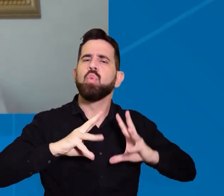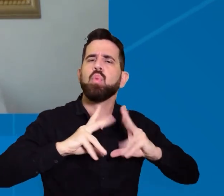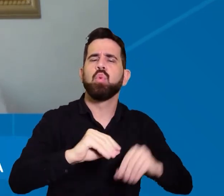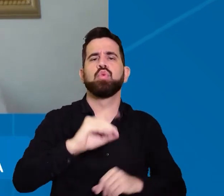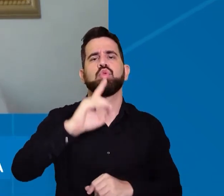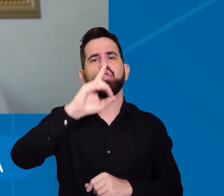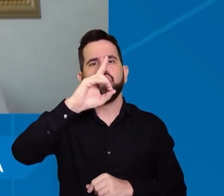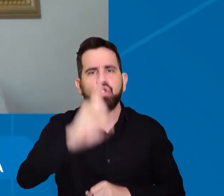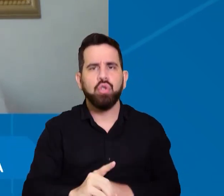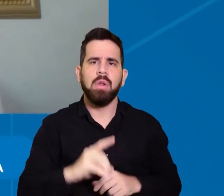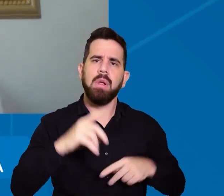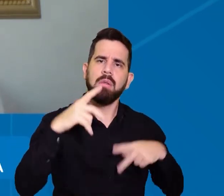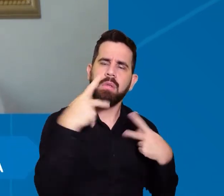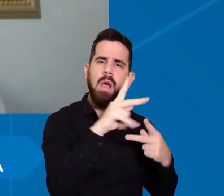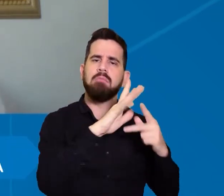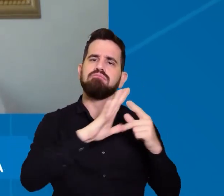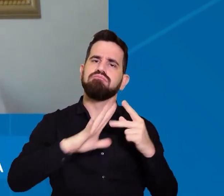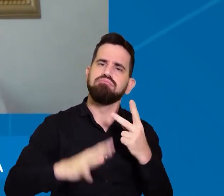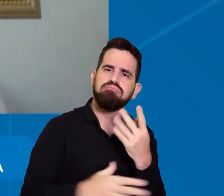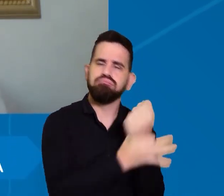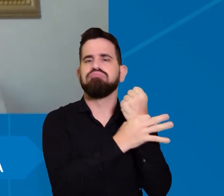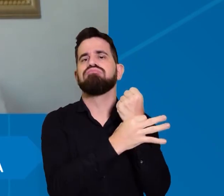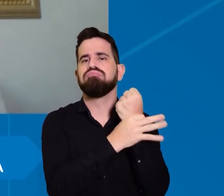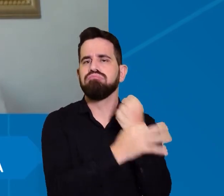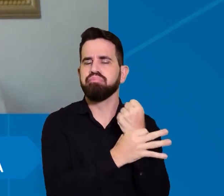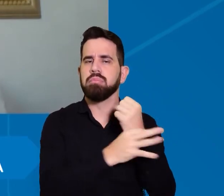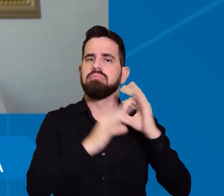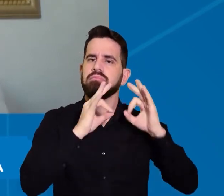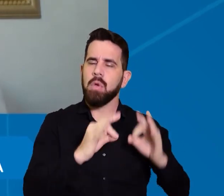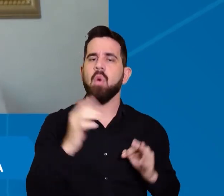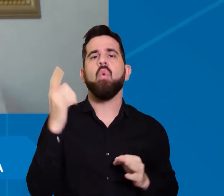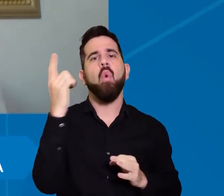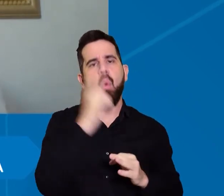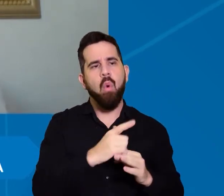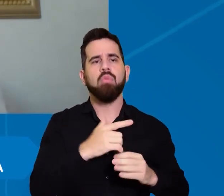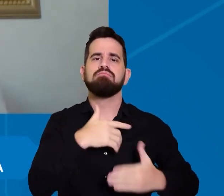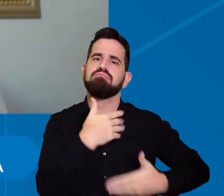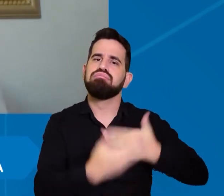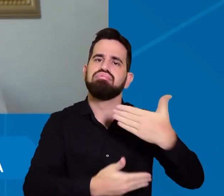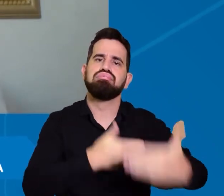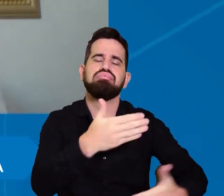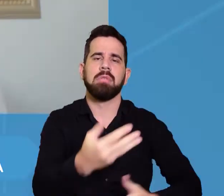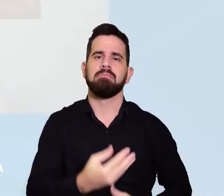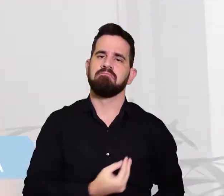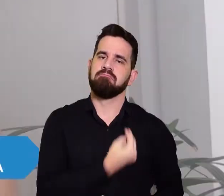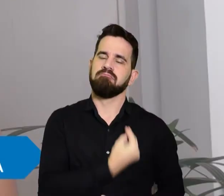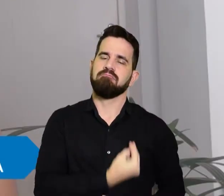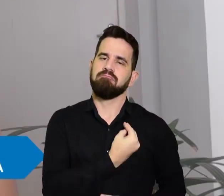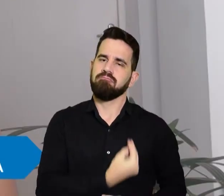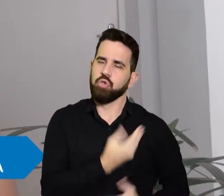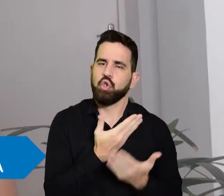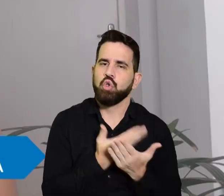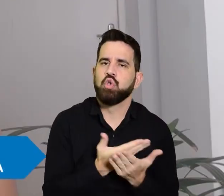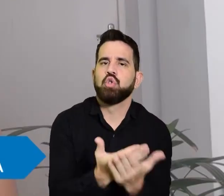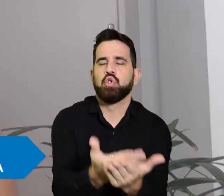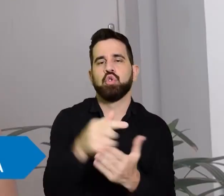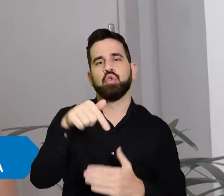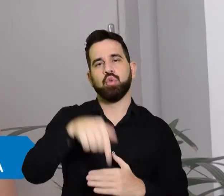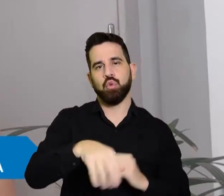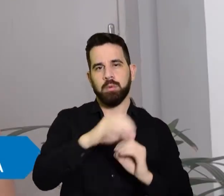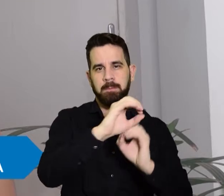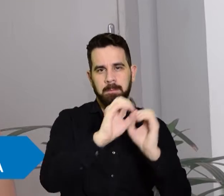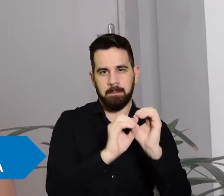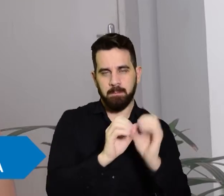garantidos e consiga, então, ter uma vida acadêmica tranquila, ter um êxito. O Núcleo de